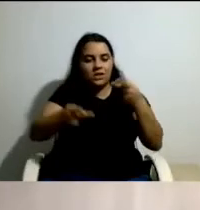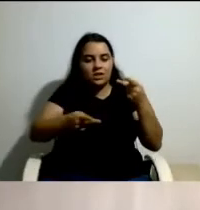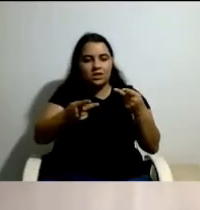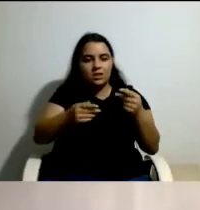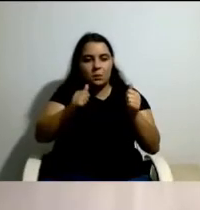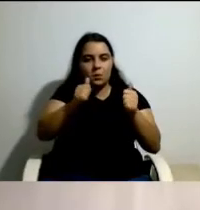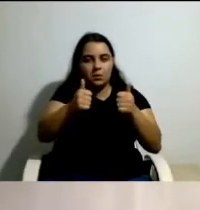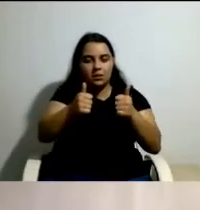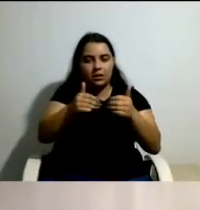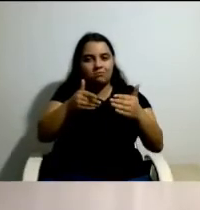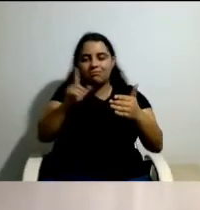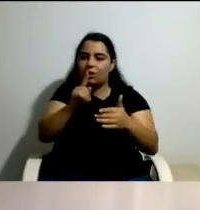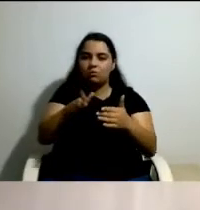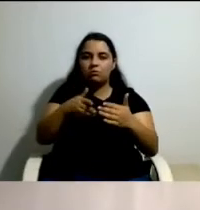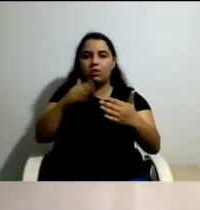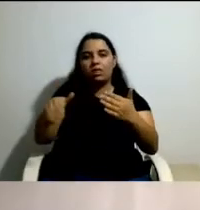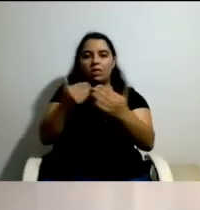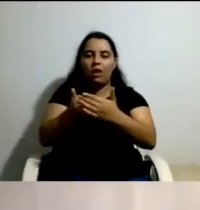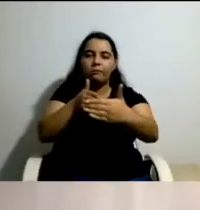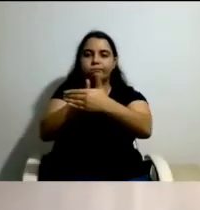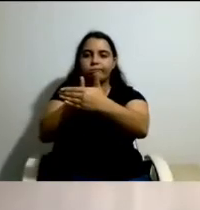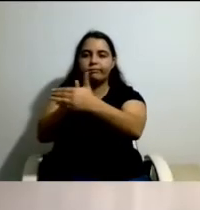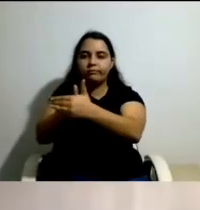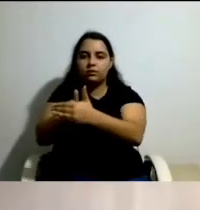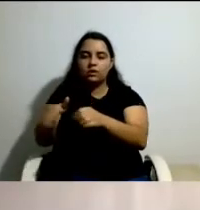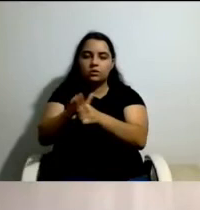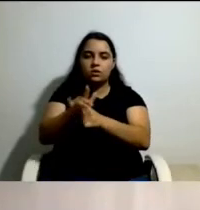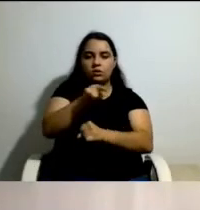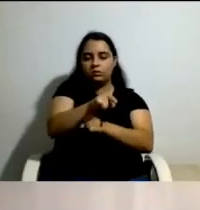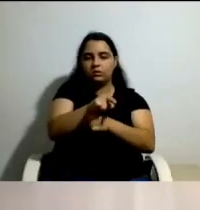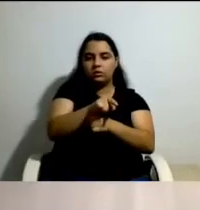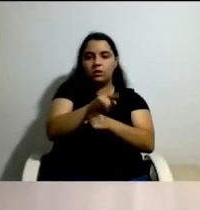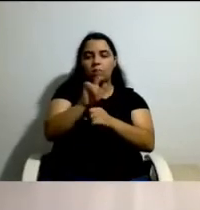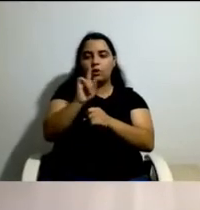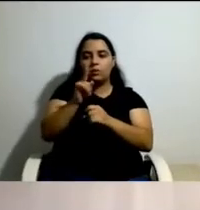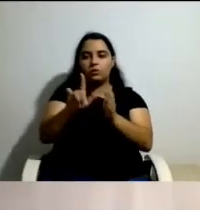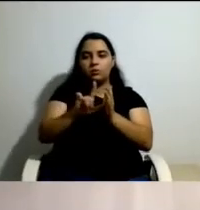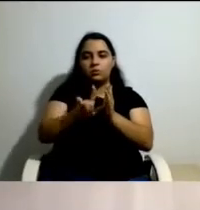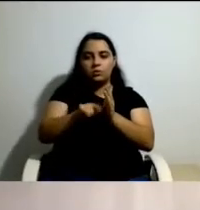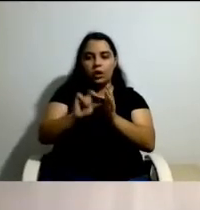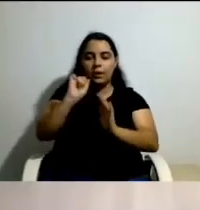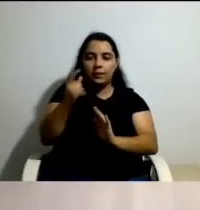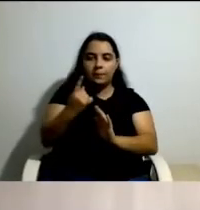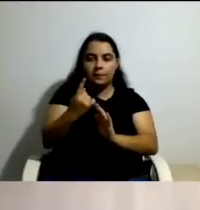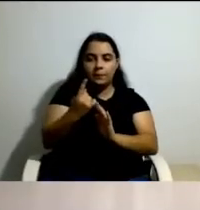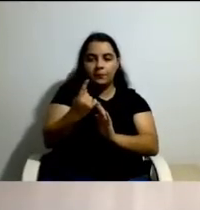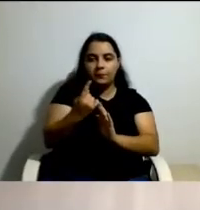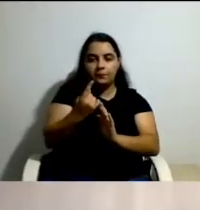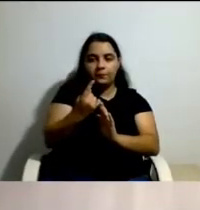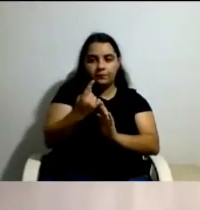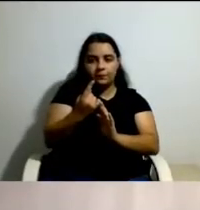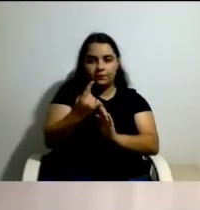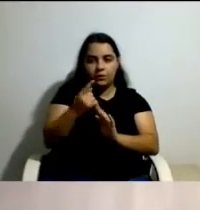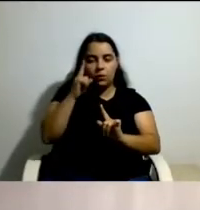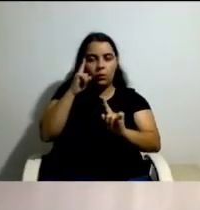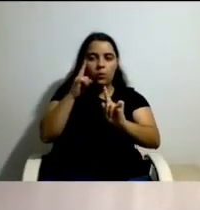independente e isto é importante tratando-se de um projeto piloto que visa testar um dispositivo para ser desenhado na